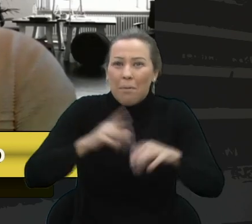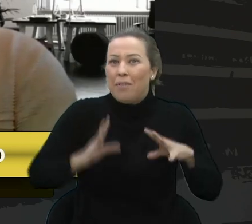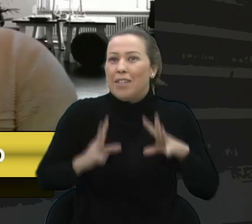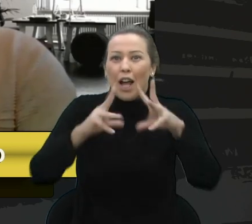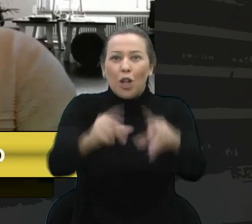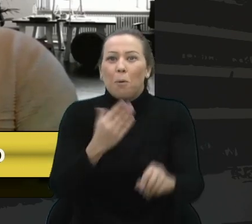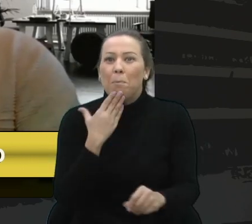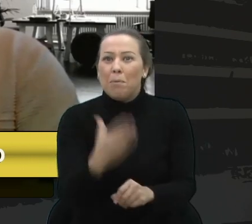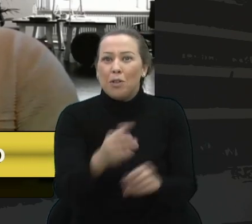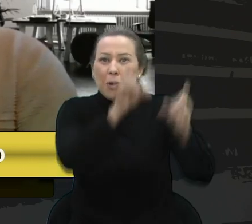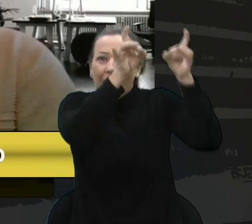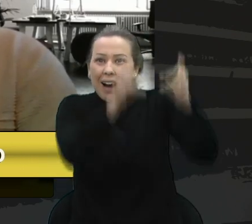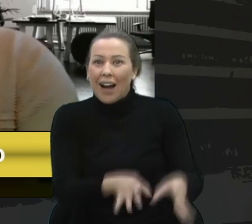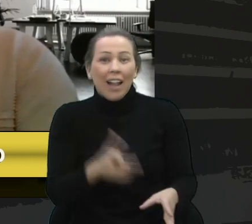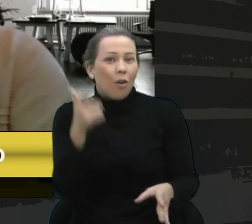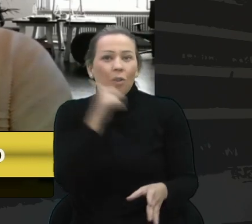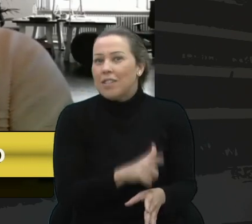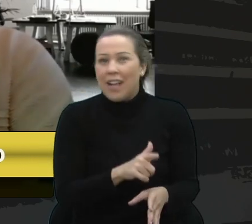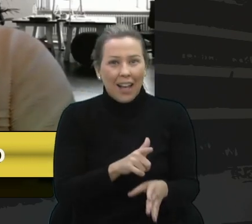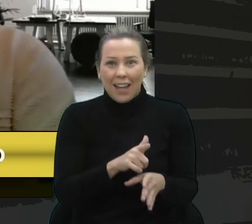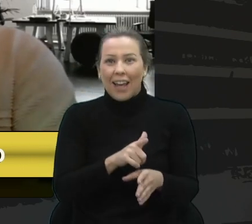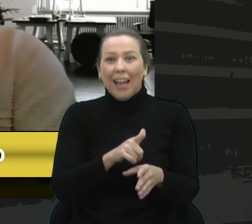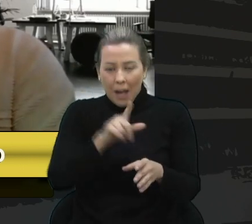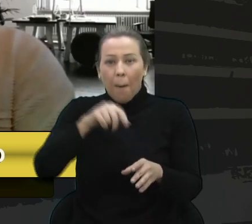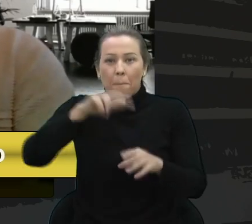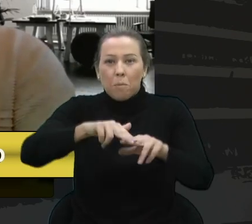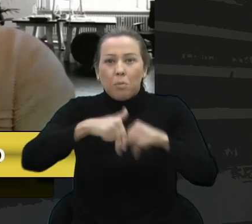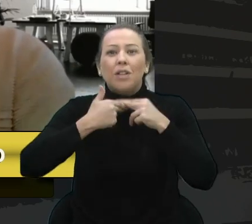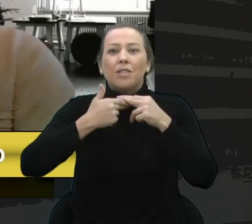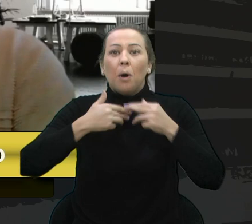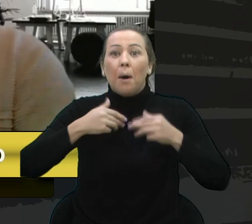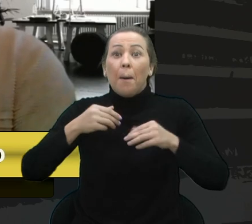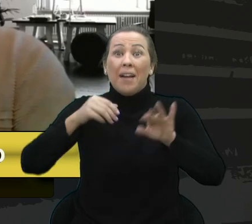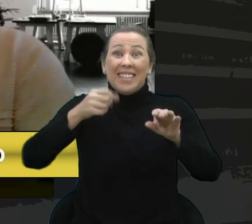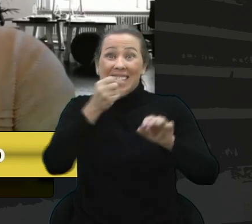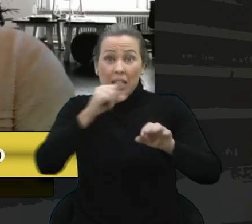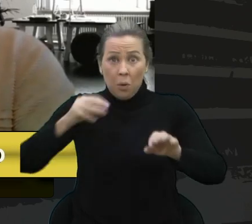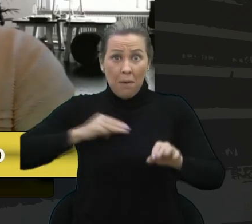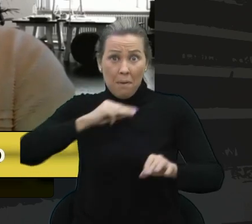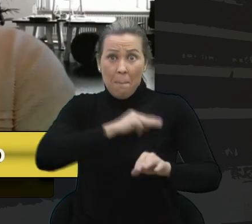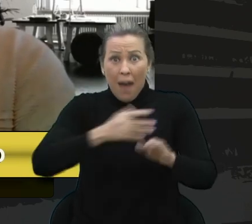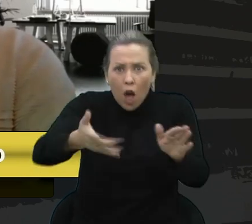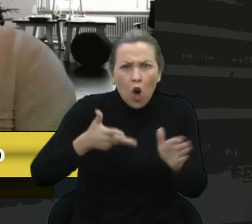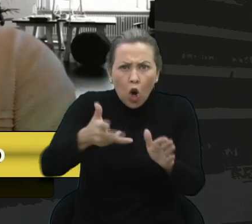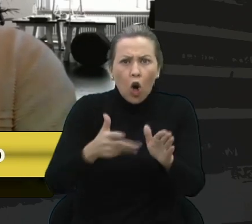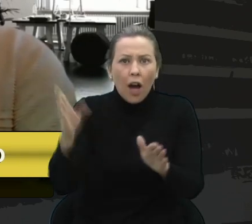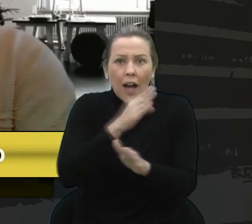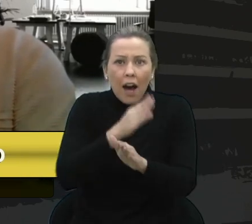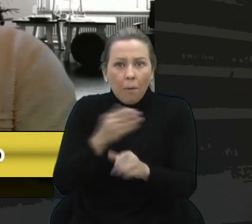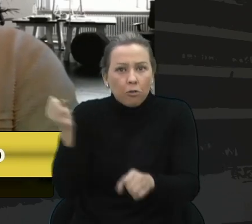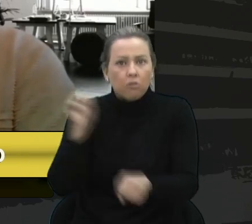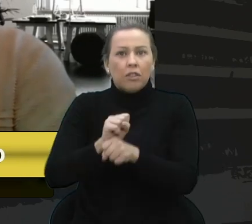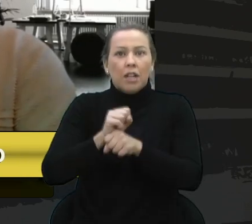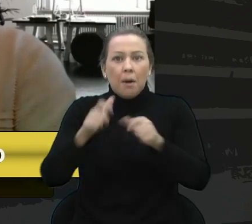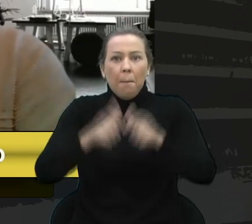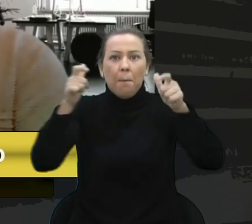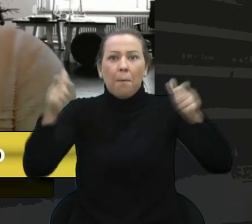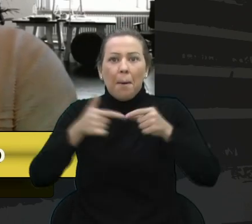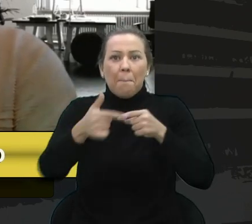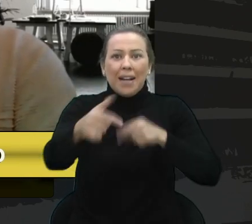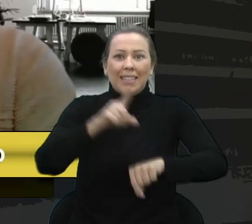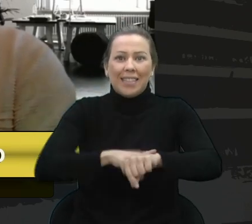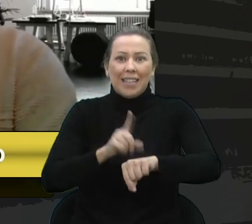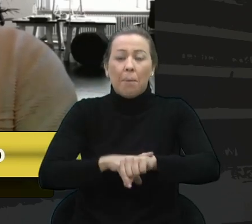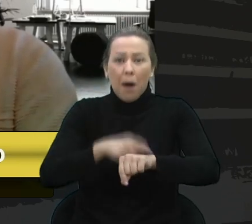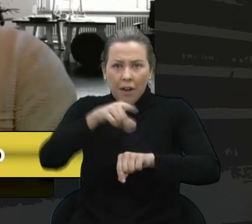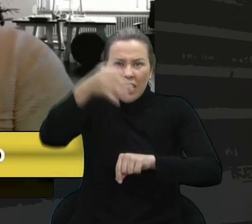os pedidos, ele não vai conseguir. Queremos que o Ministério do Trabalho faça a sua parte, interceda nisso, amplie os prazos ou ache uma